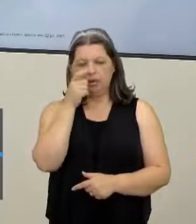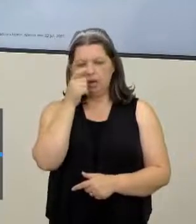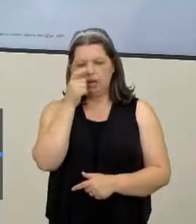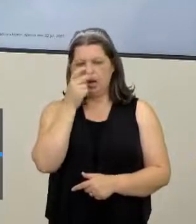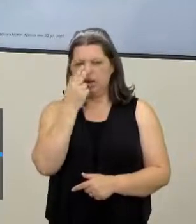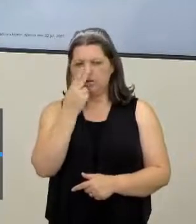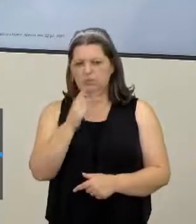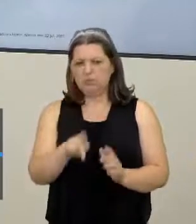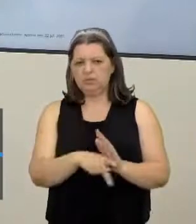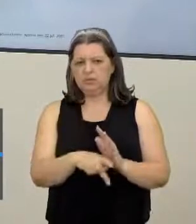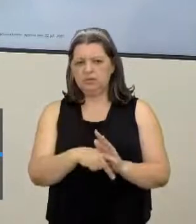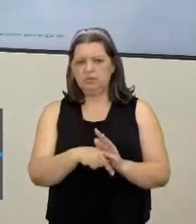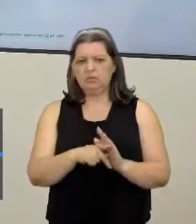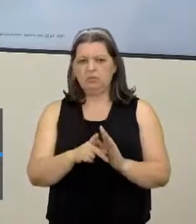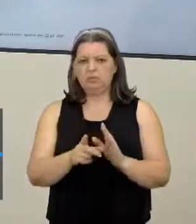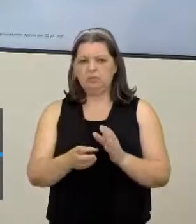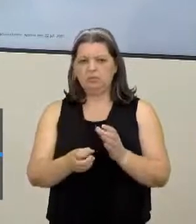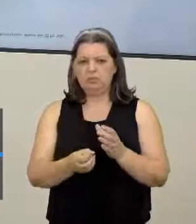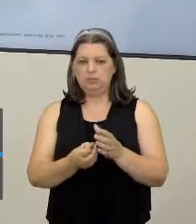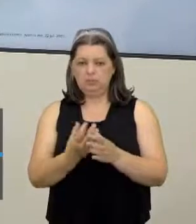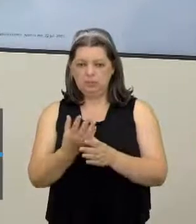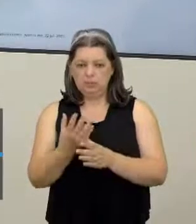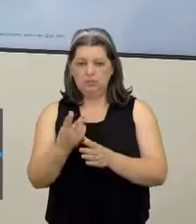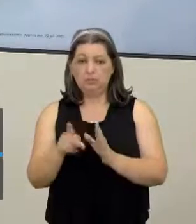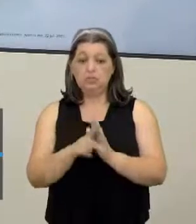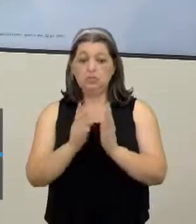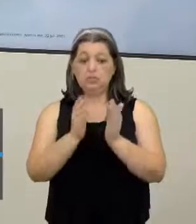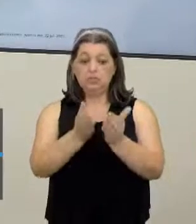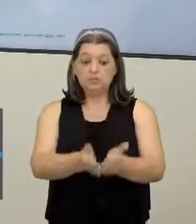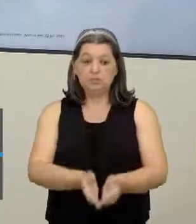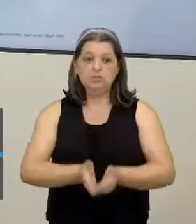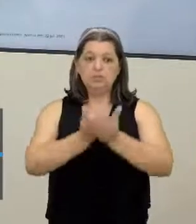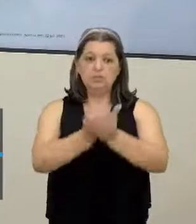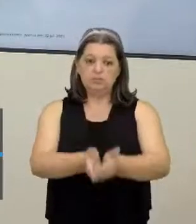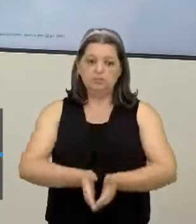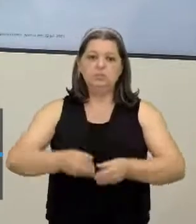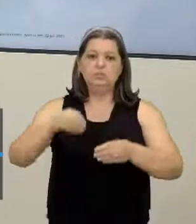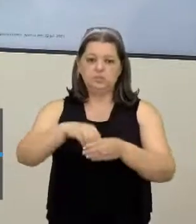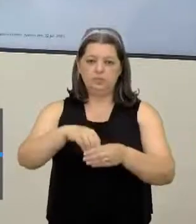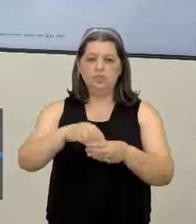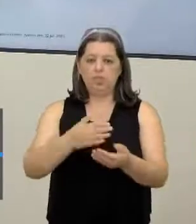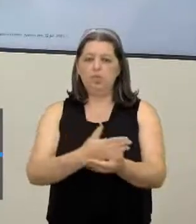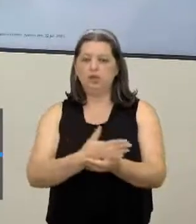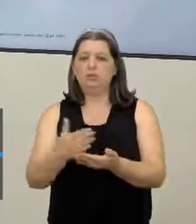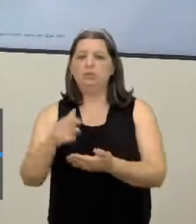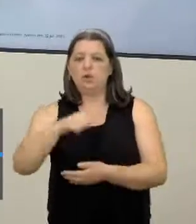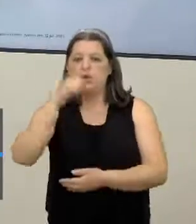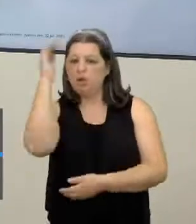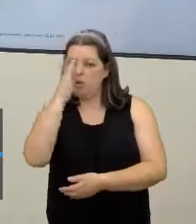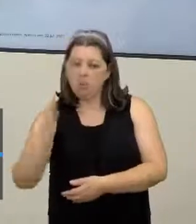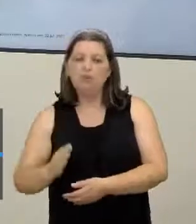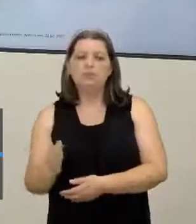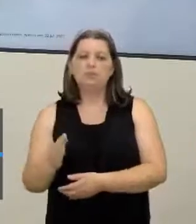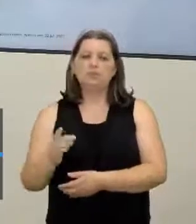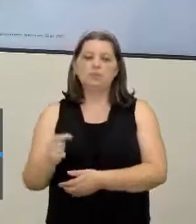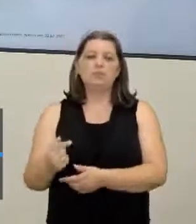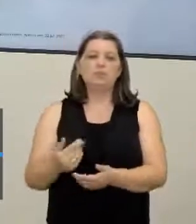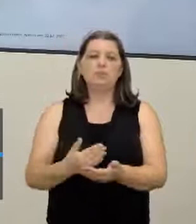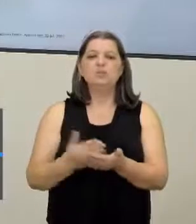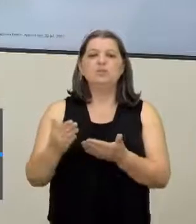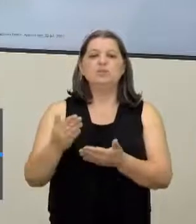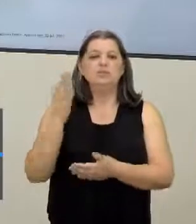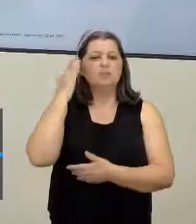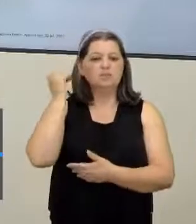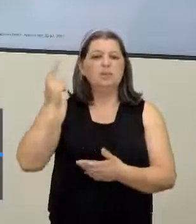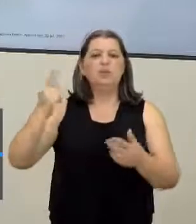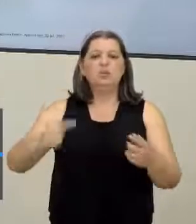A capoeira foi gerida No navio né E chegou aqui Nasceu aqui no Brasil E gerou tudo isso Que